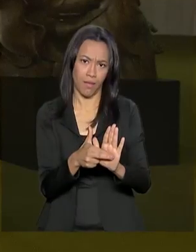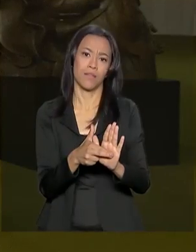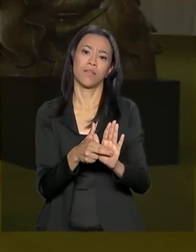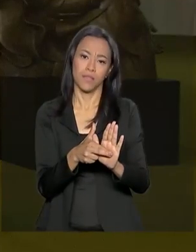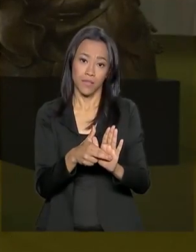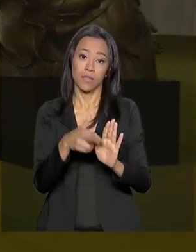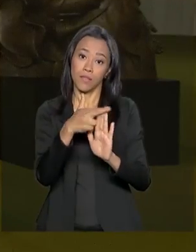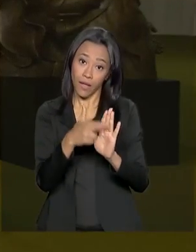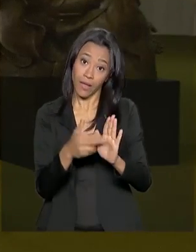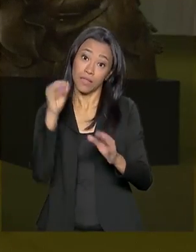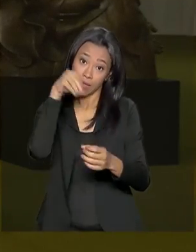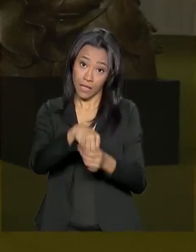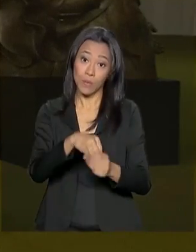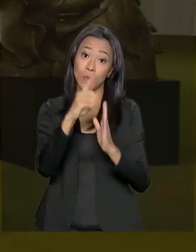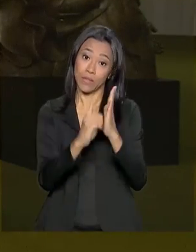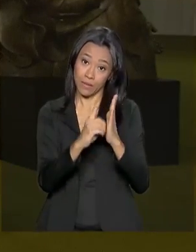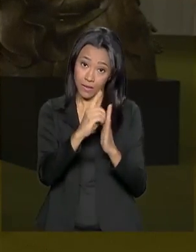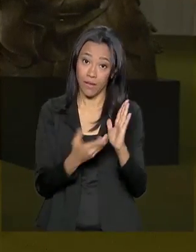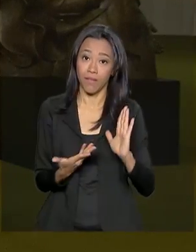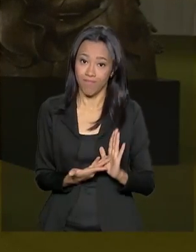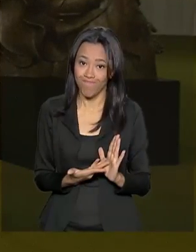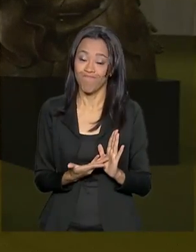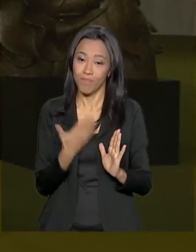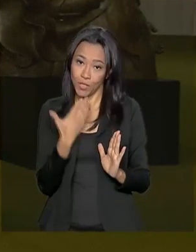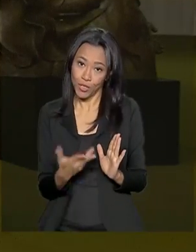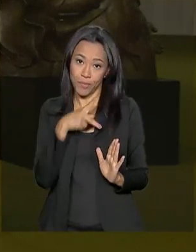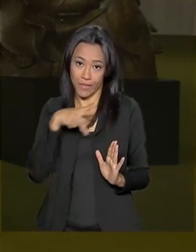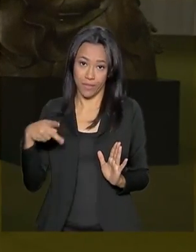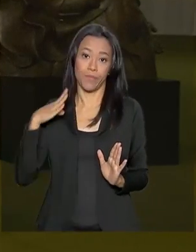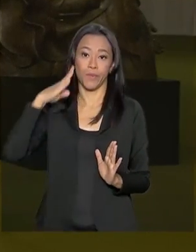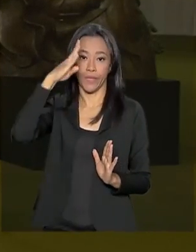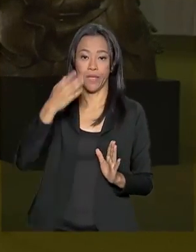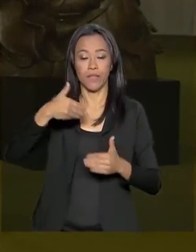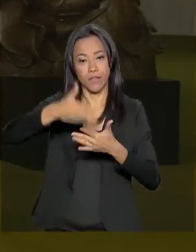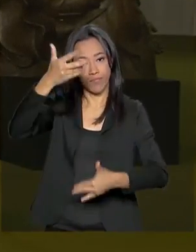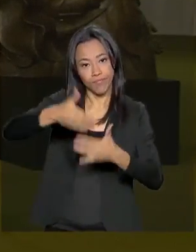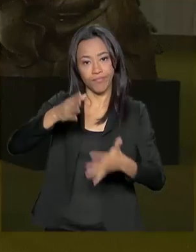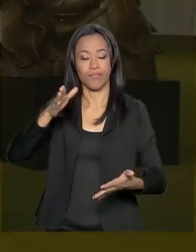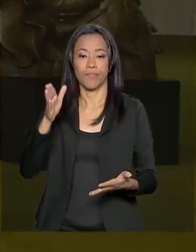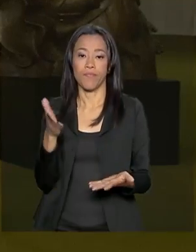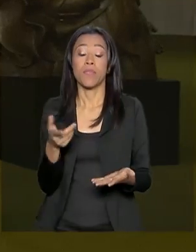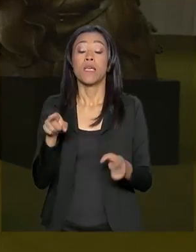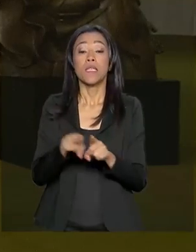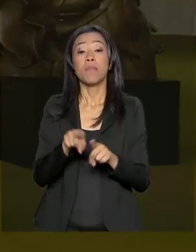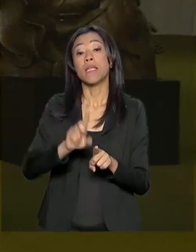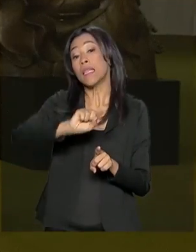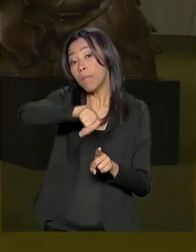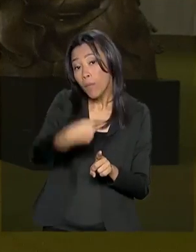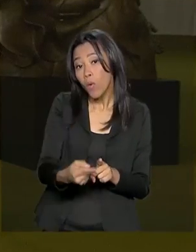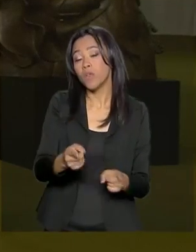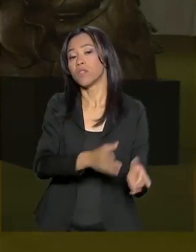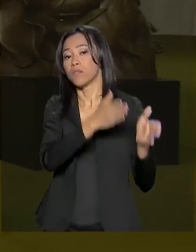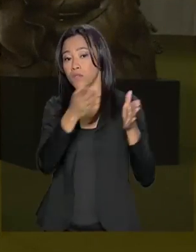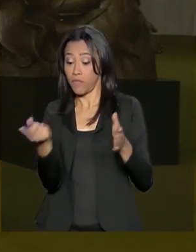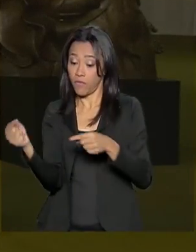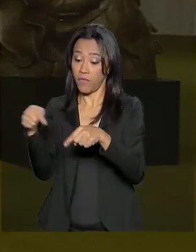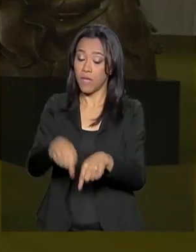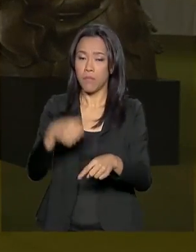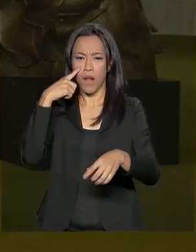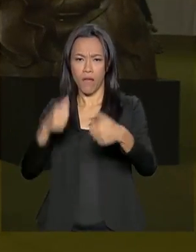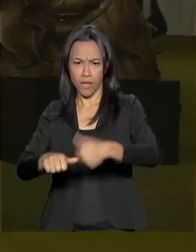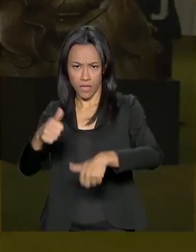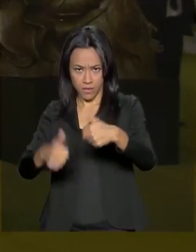estabelecidas no documento. Depois disso, esse assunto vai vir ainda para análise aqui da Câmara dos Deputados. Hoje, o